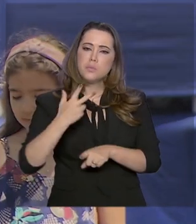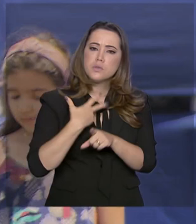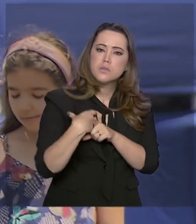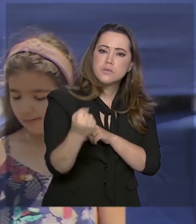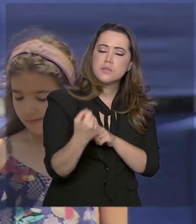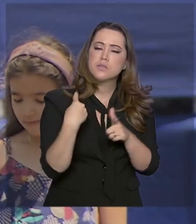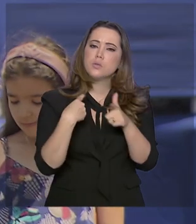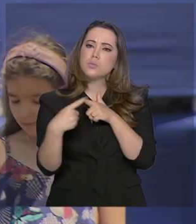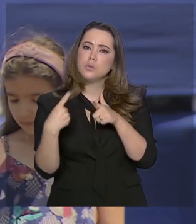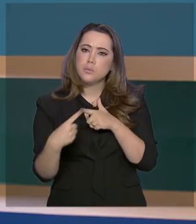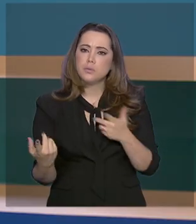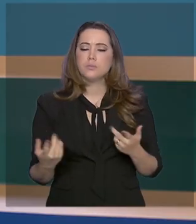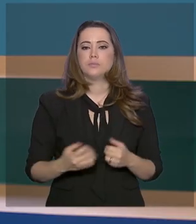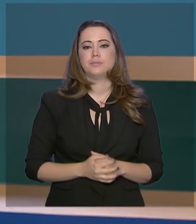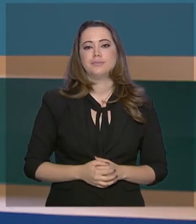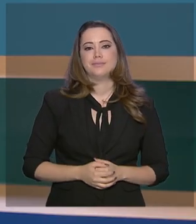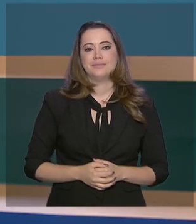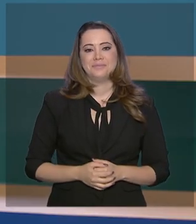os obstáculos.